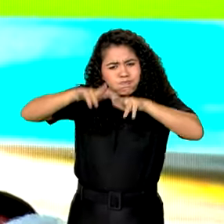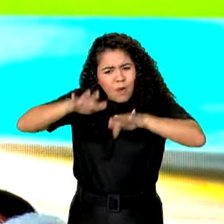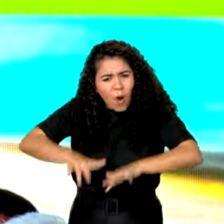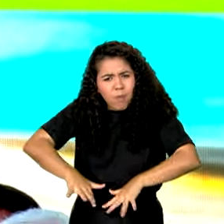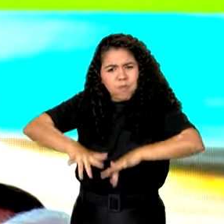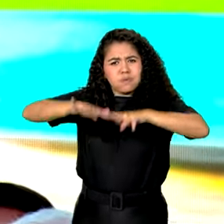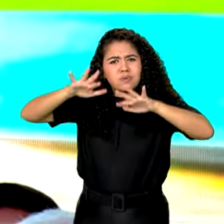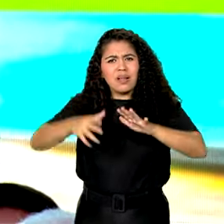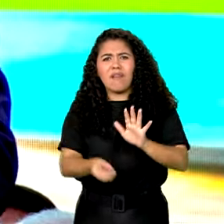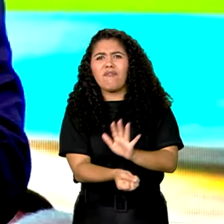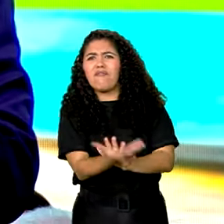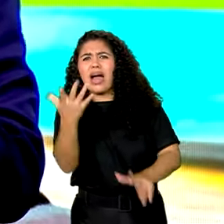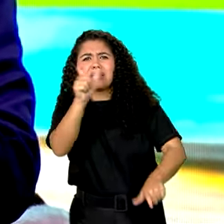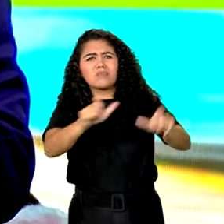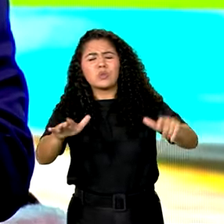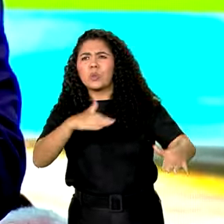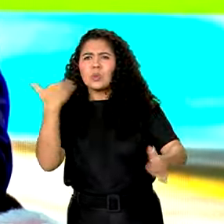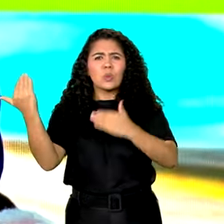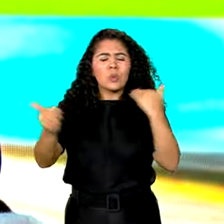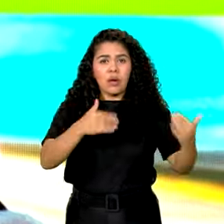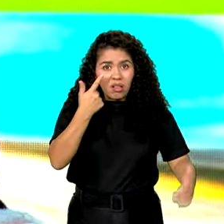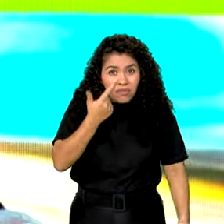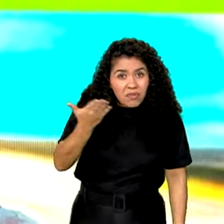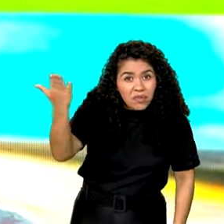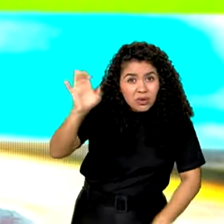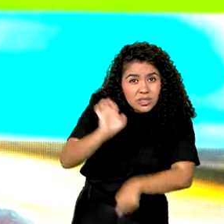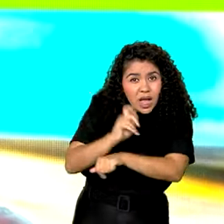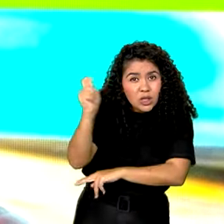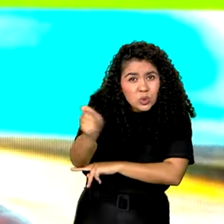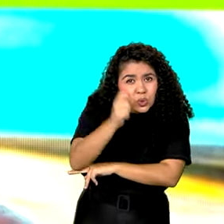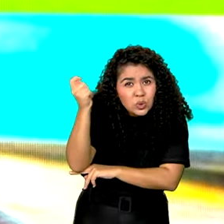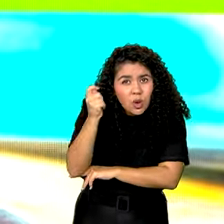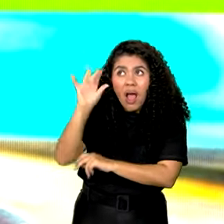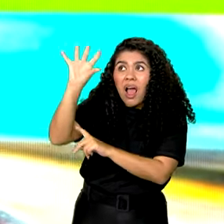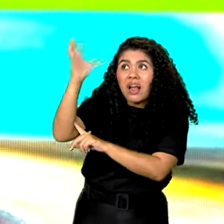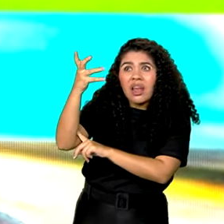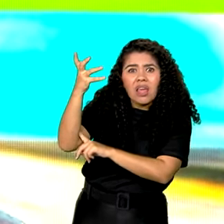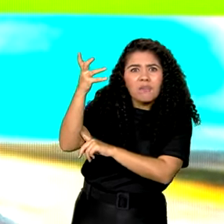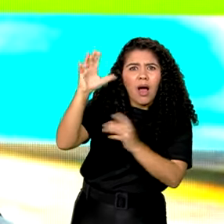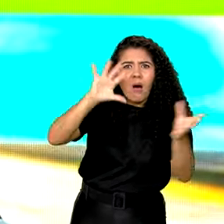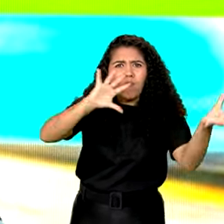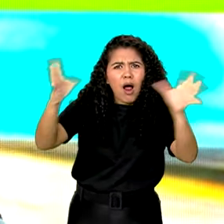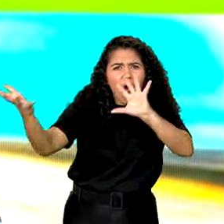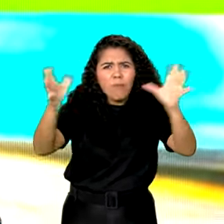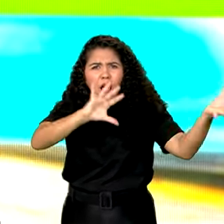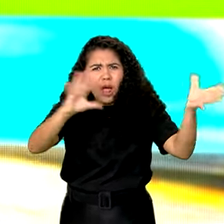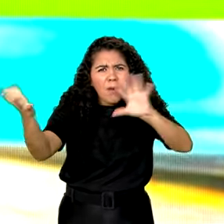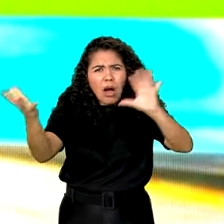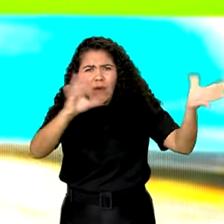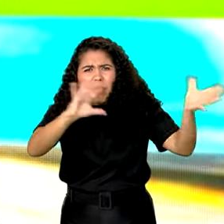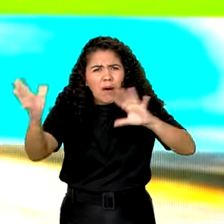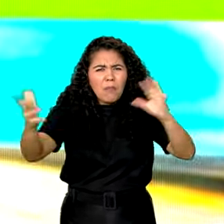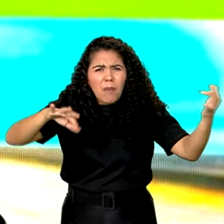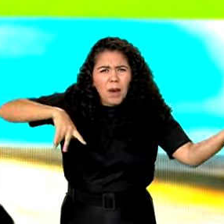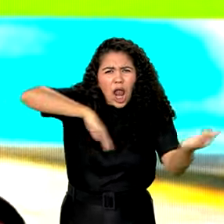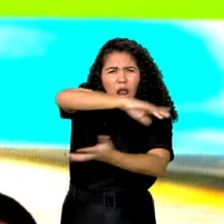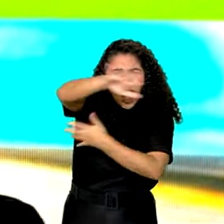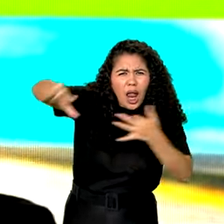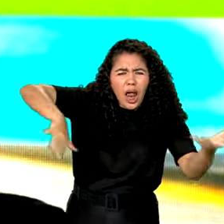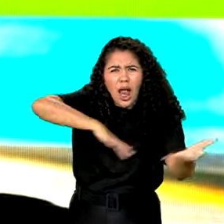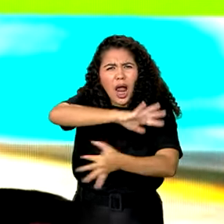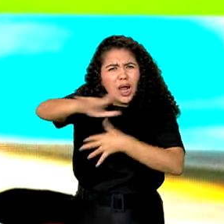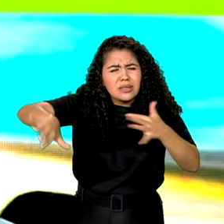E vocês viram o Rio Grande do Sul. O clima está mudando, tem cada vez mais, os desastres naturais estão cada vez mais